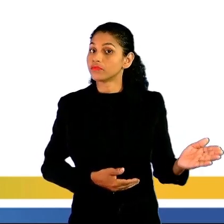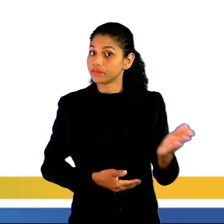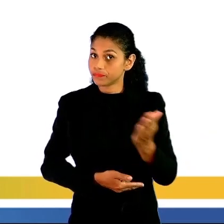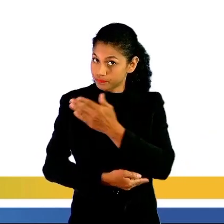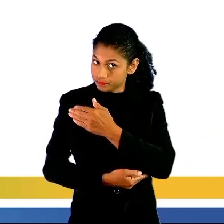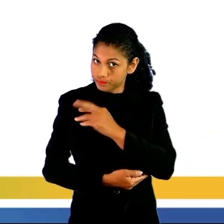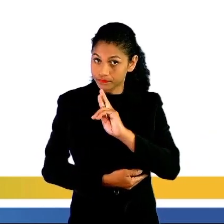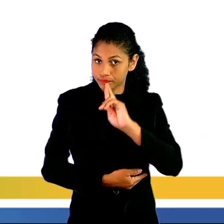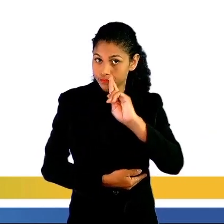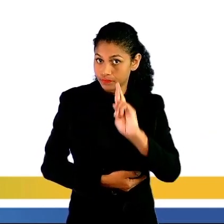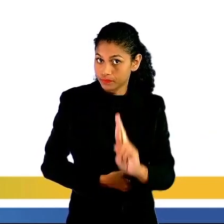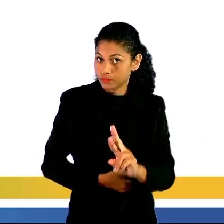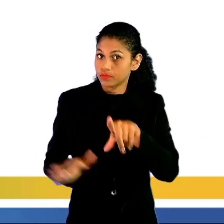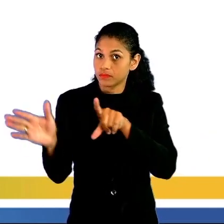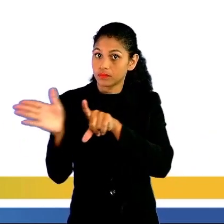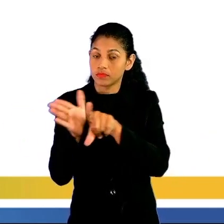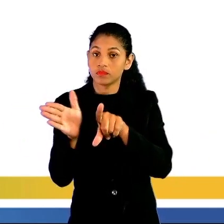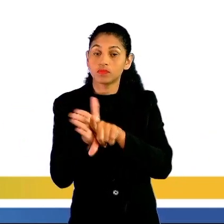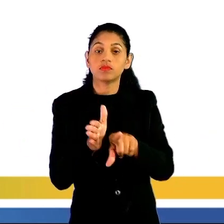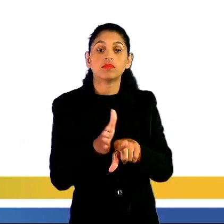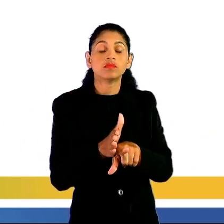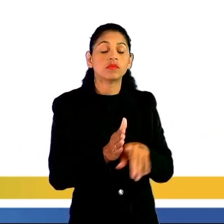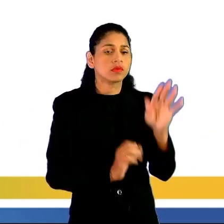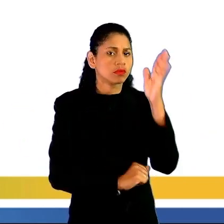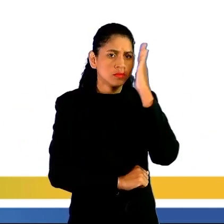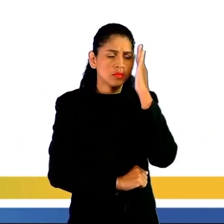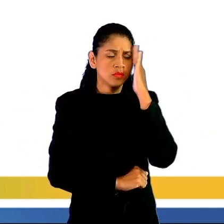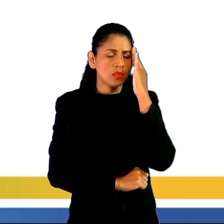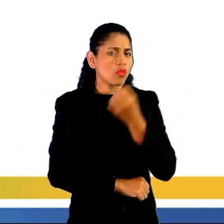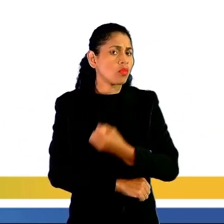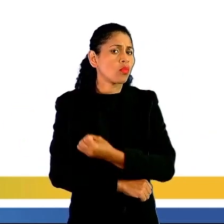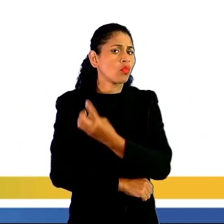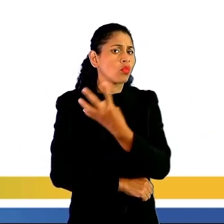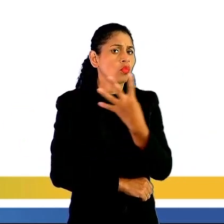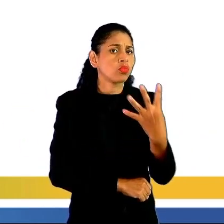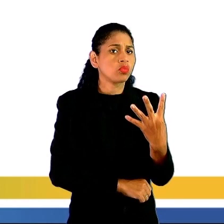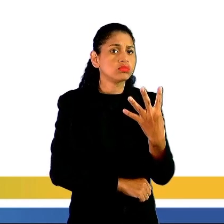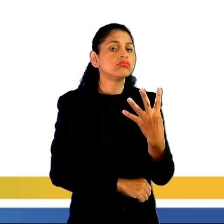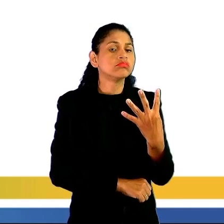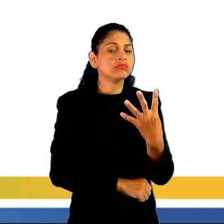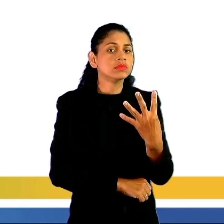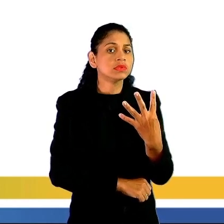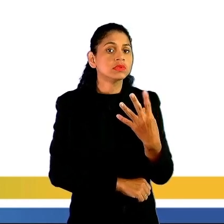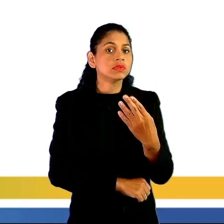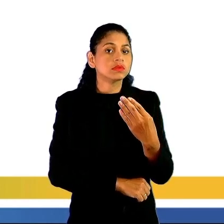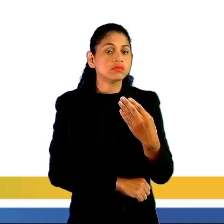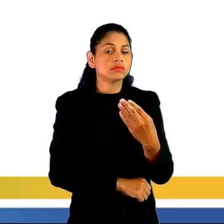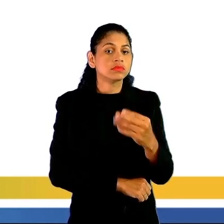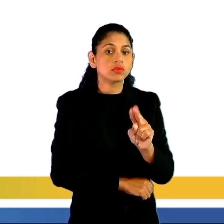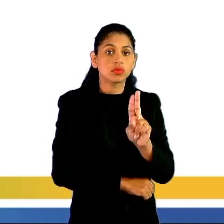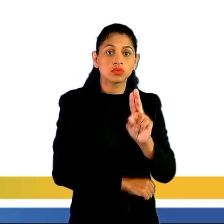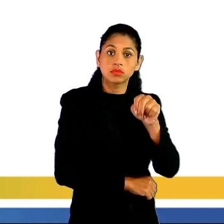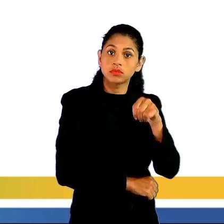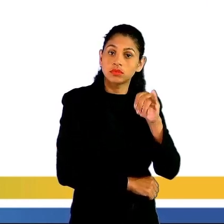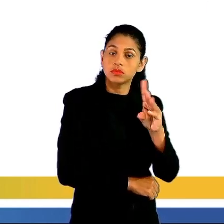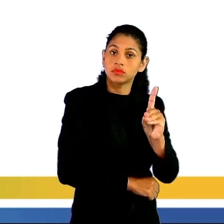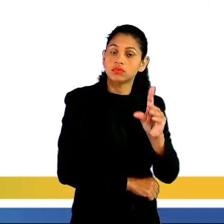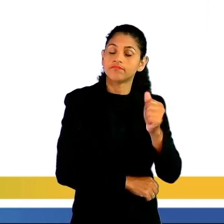resolver essa questão para saber quantas unidades ele irá comprar.